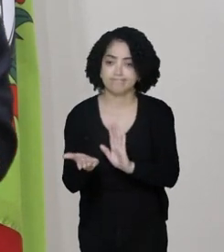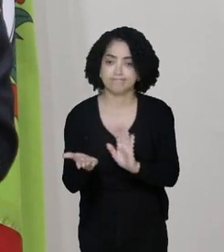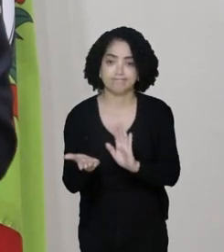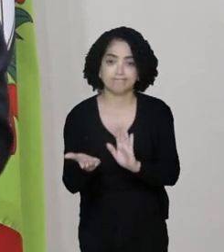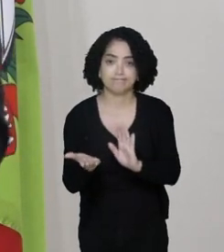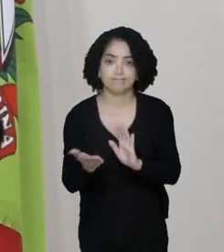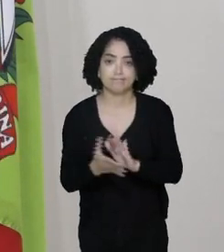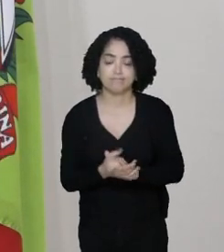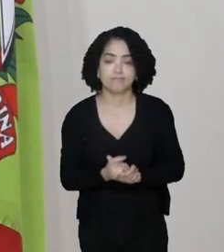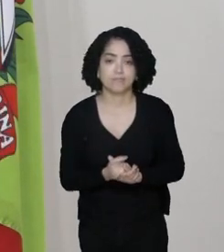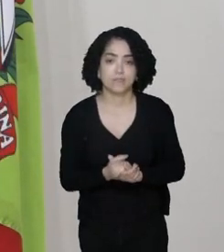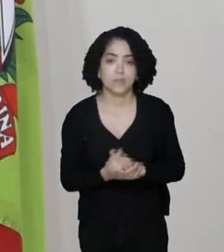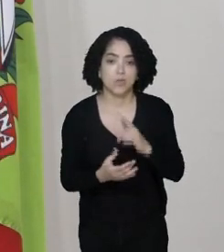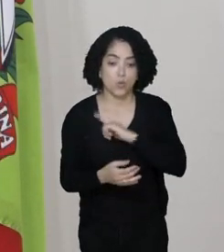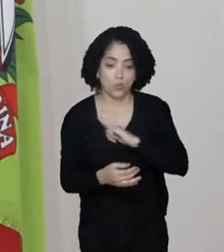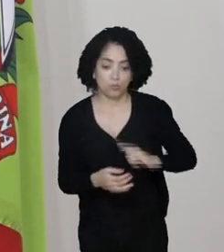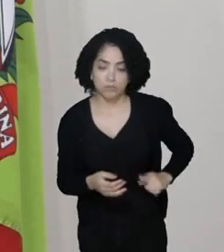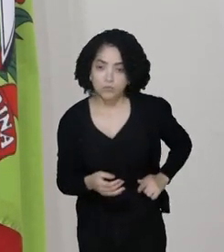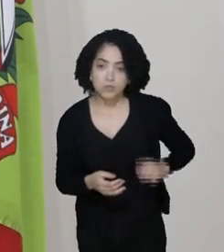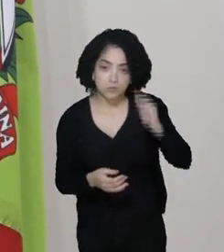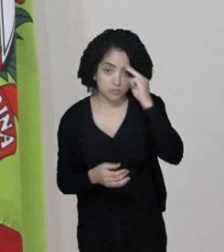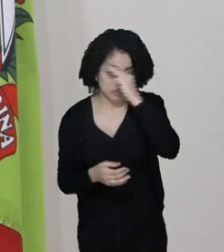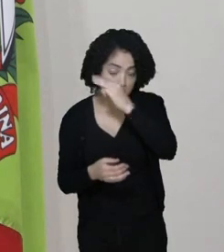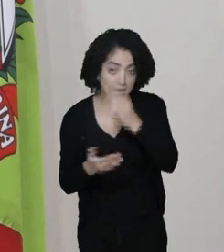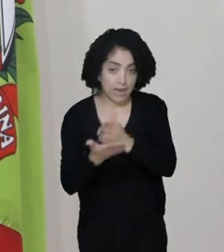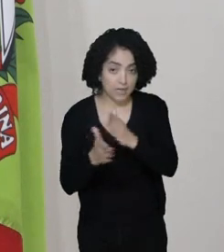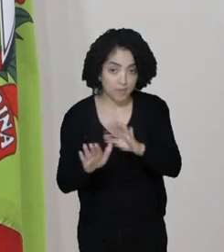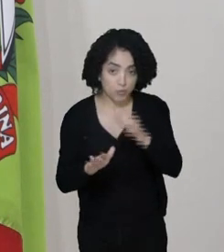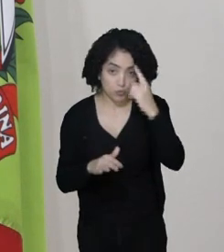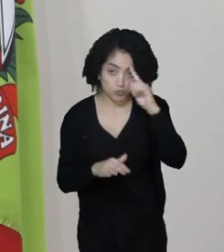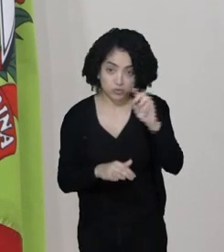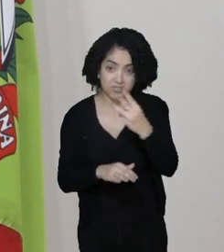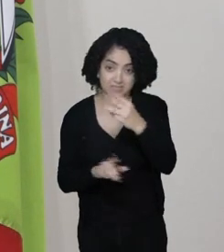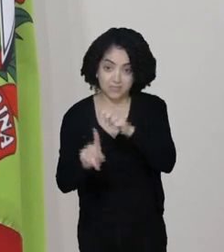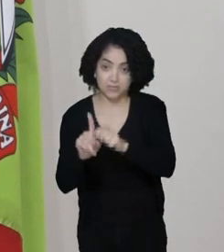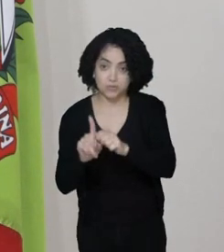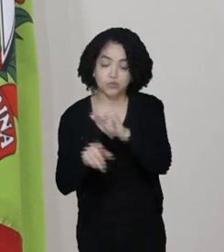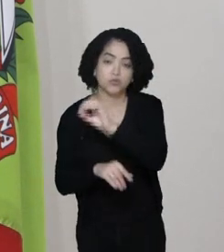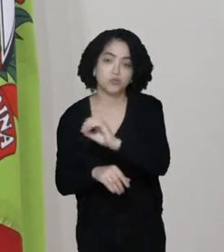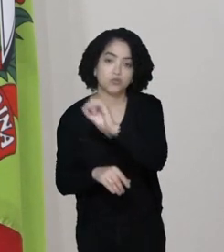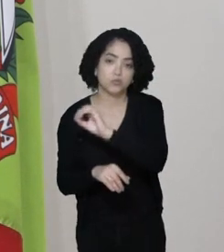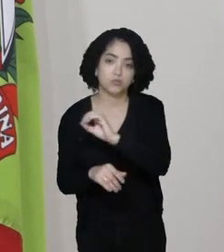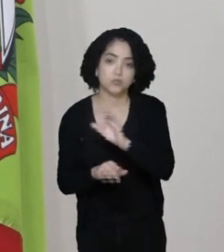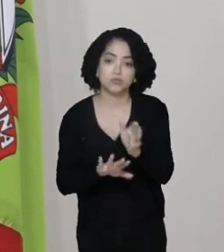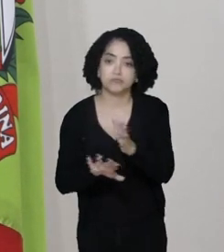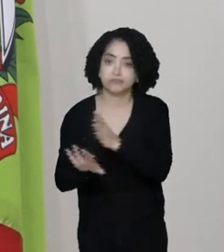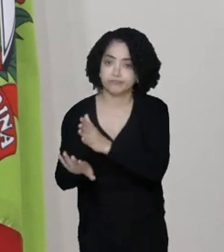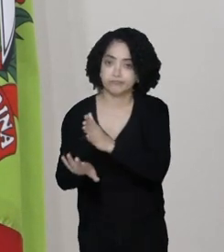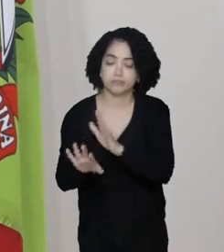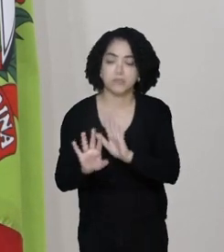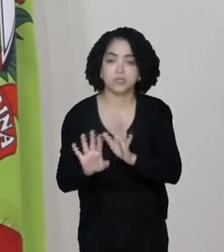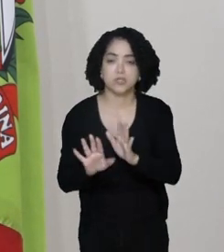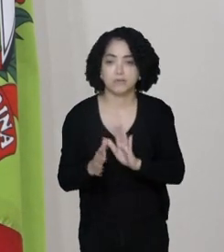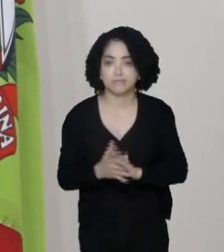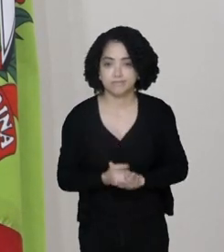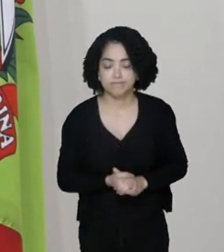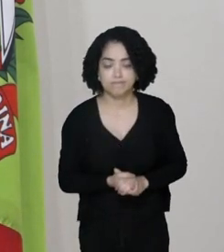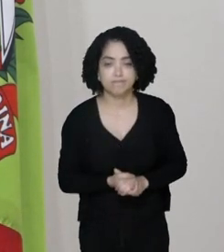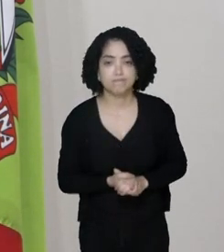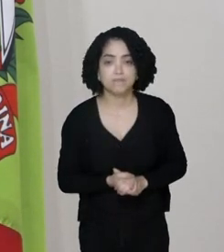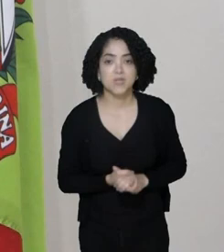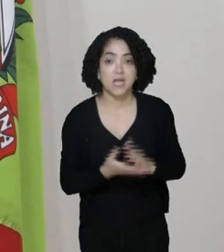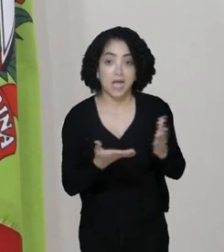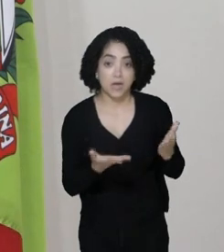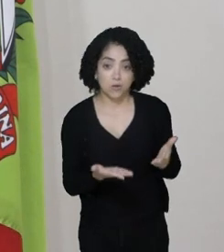O governo Carlos Moisés acabou no dia 3 de outubro. Já foi dispensado. Esse